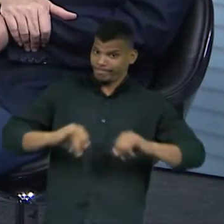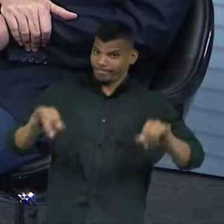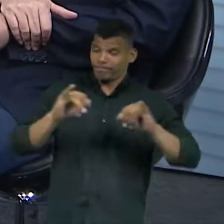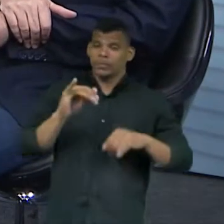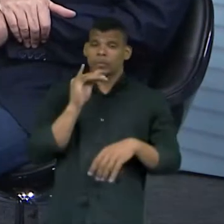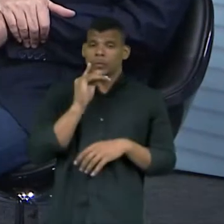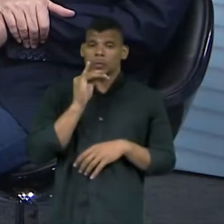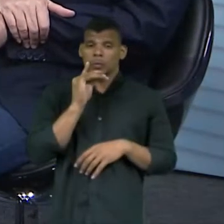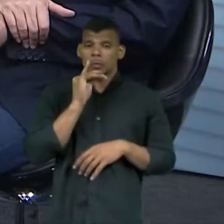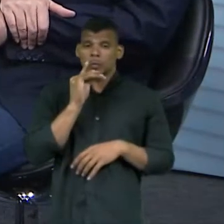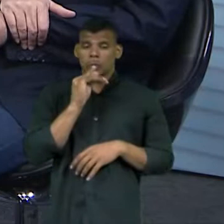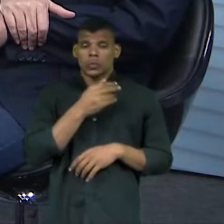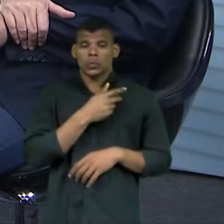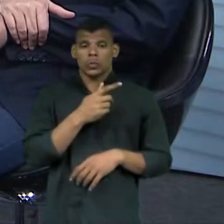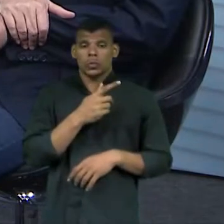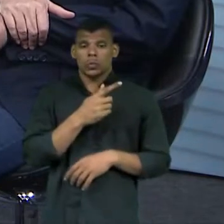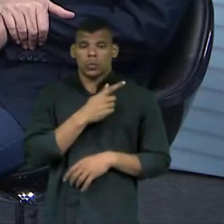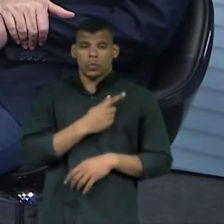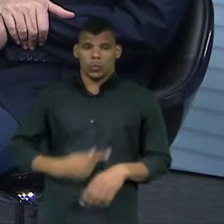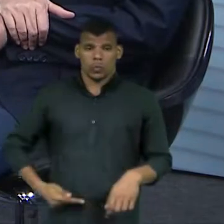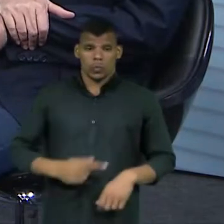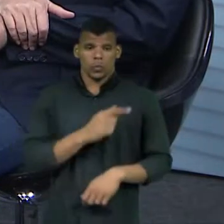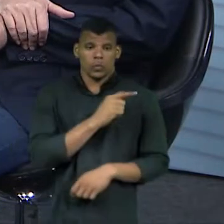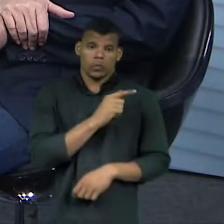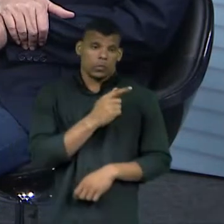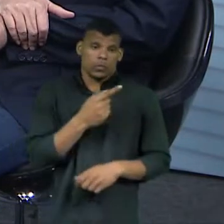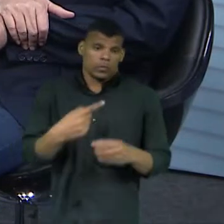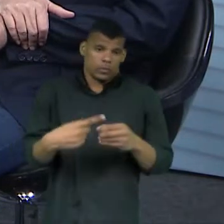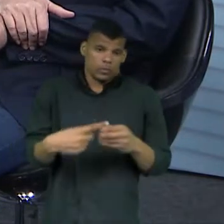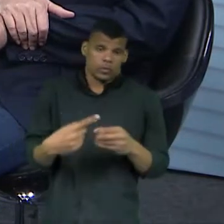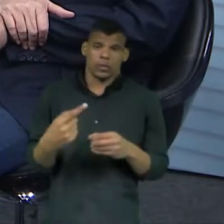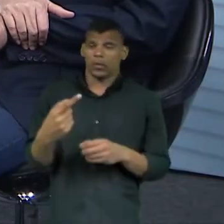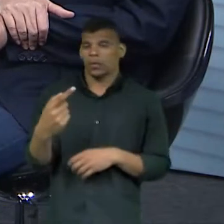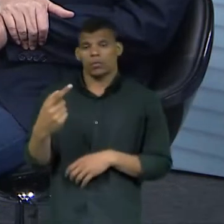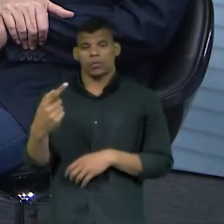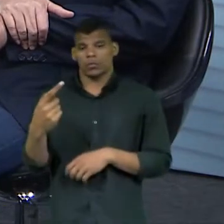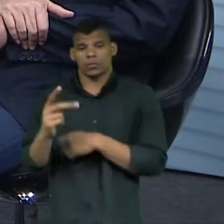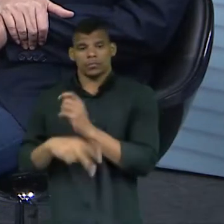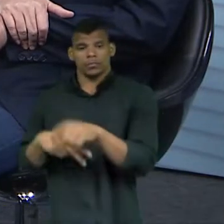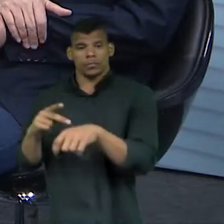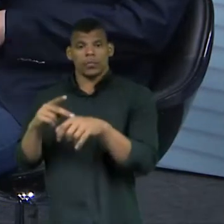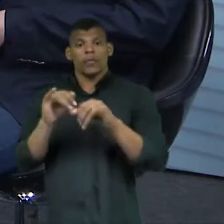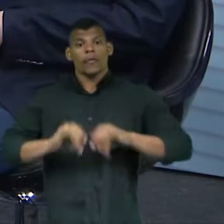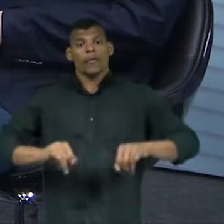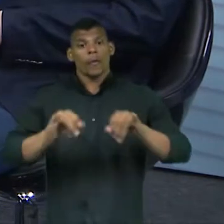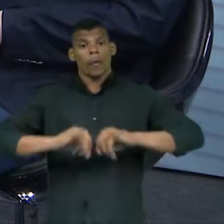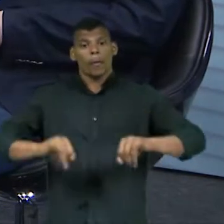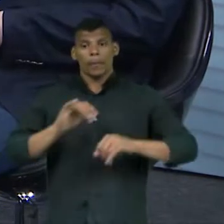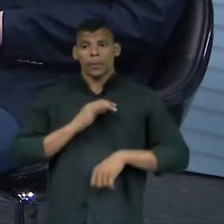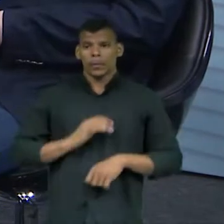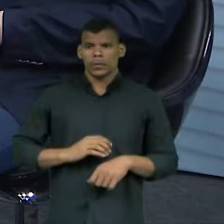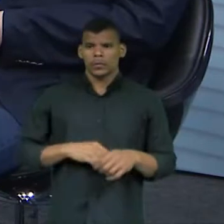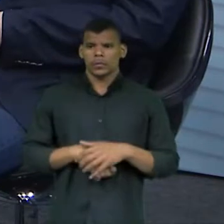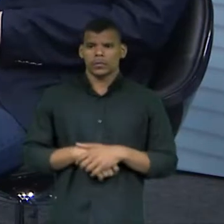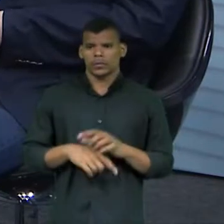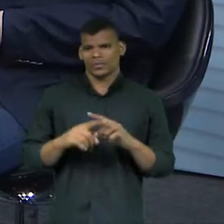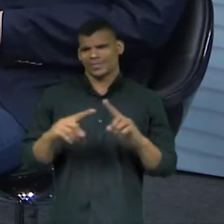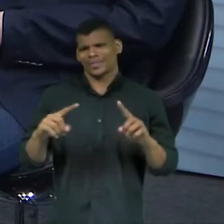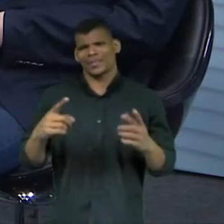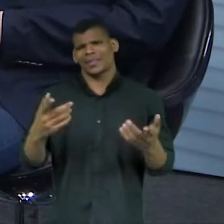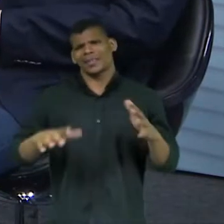utilizar, como governo federal ou estadual, a publicidade para informar o cidadão. É, mas geralmente a publicidade é para fazer